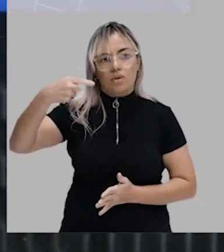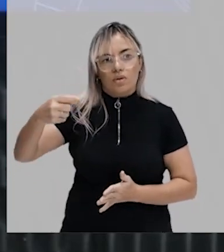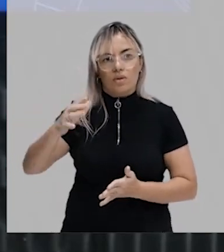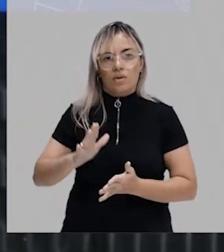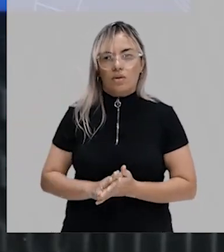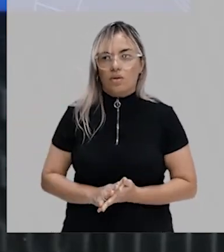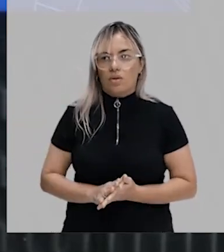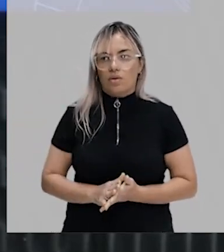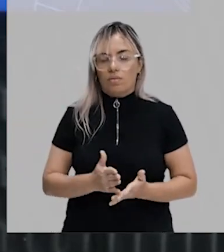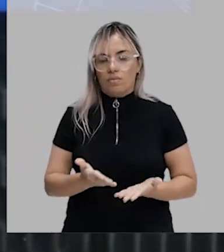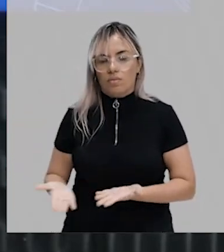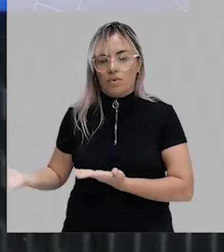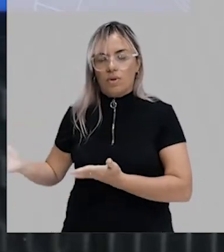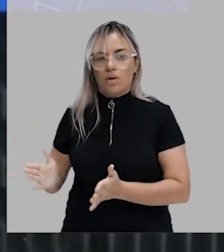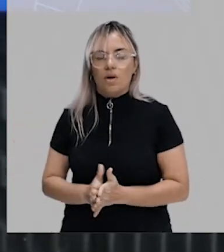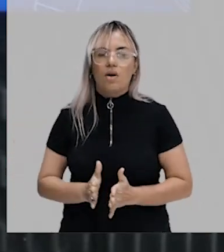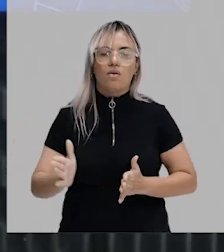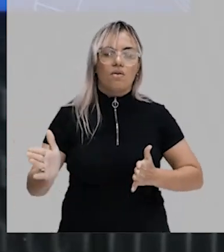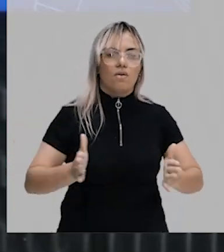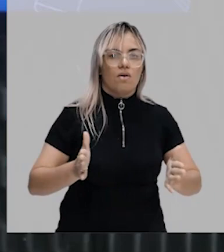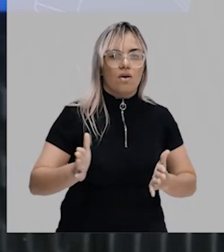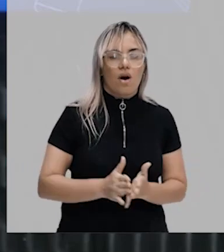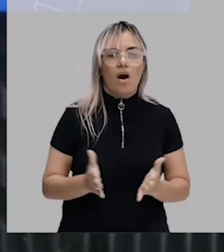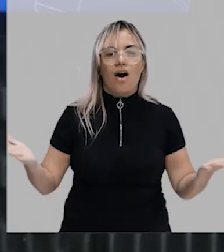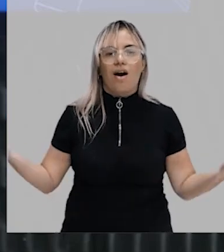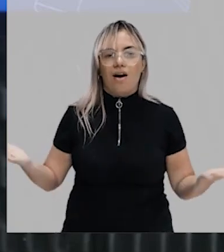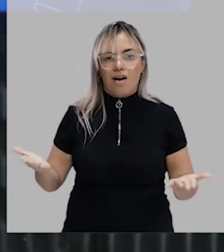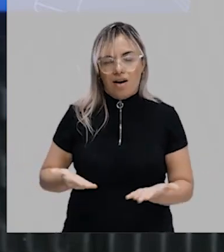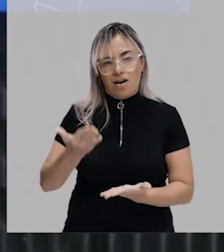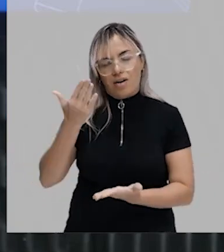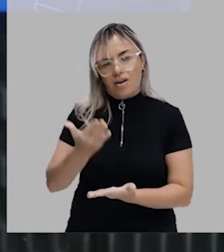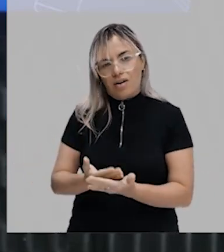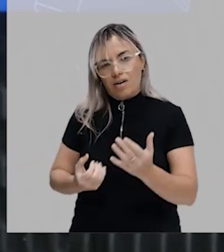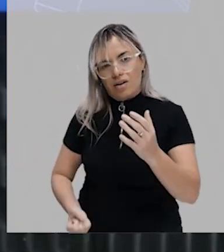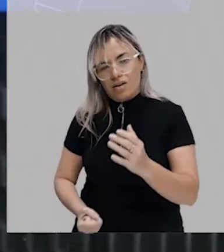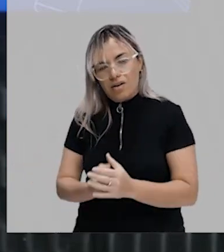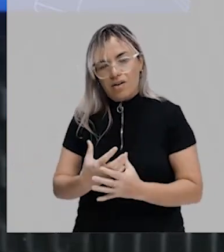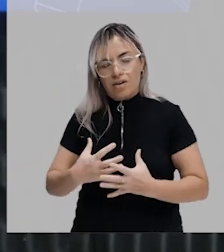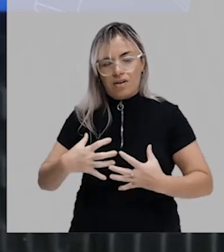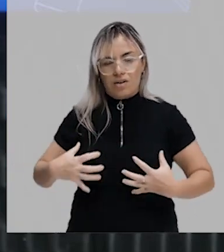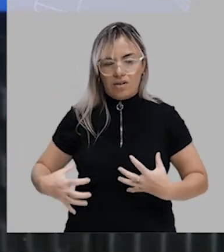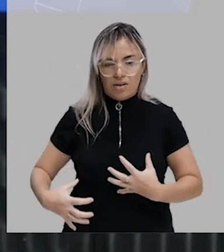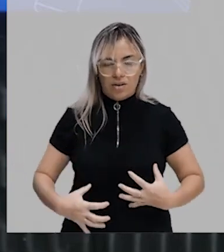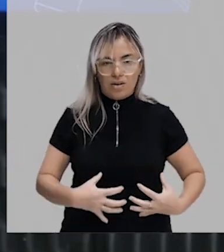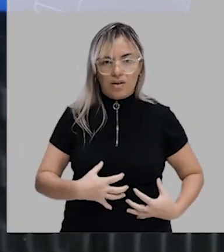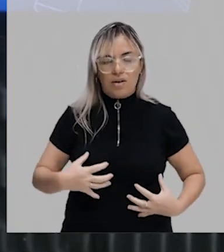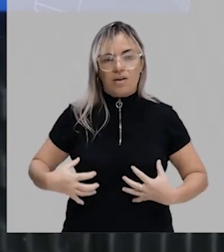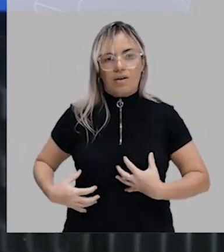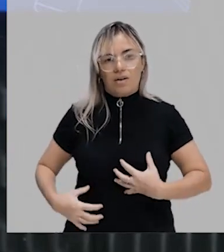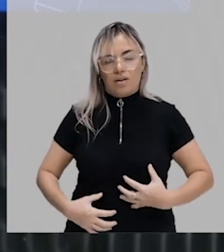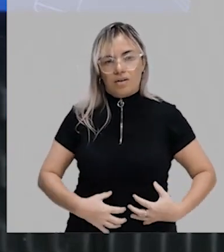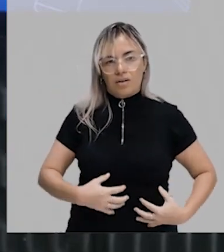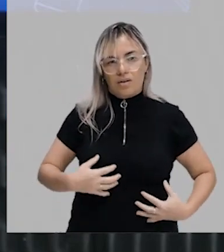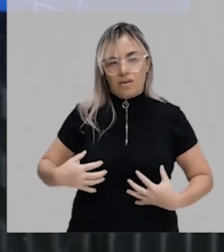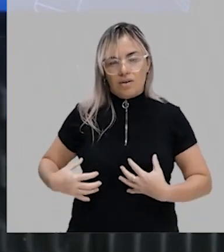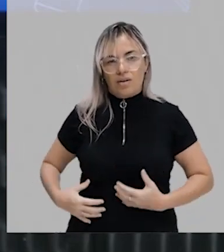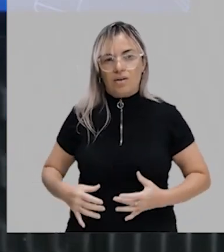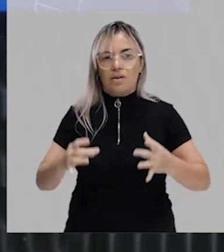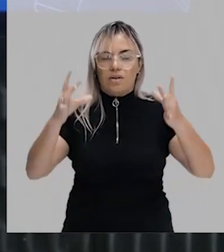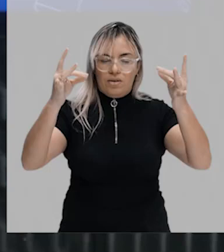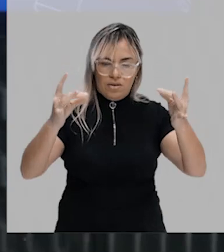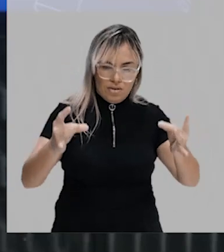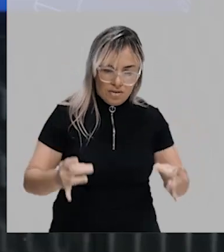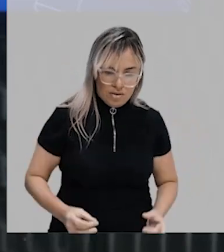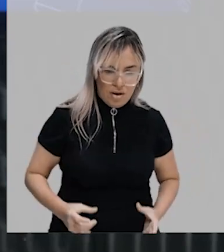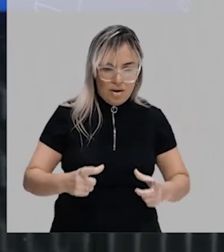gástrula vem essa fase aqui que a gente vai estudar agora, que é a organogênese, que na verdade é uma especialização maior